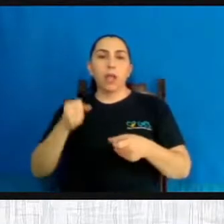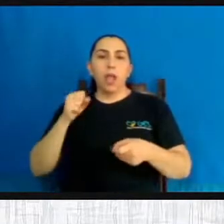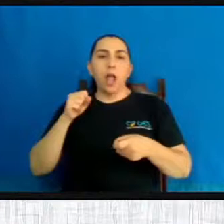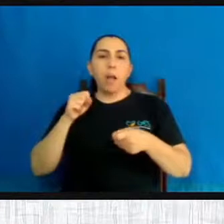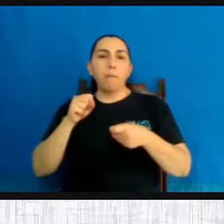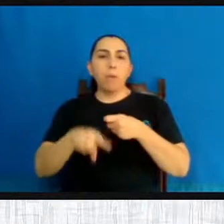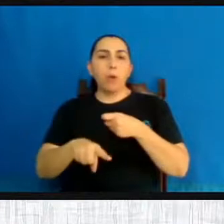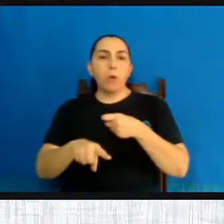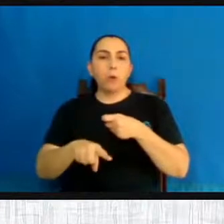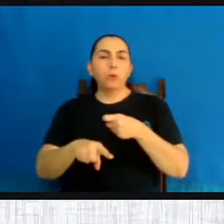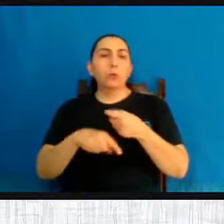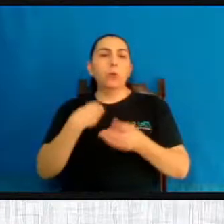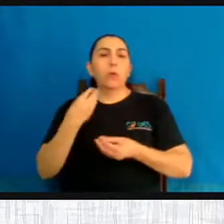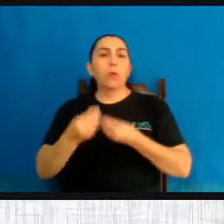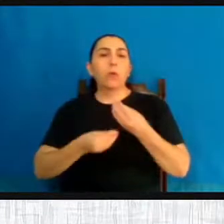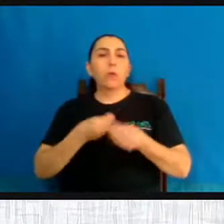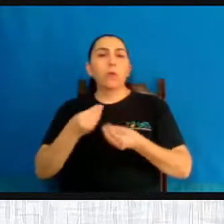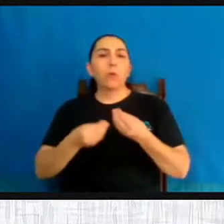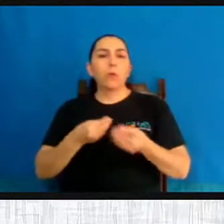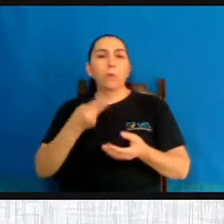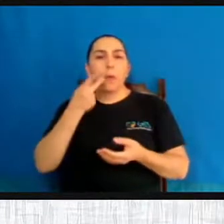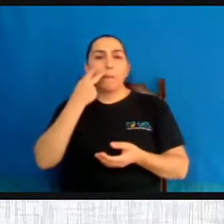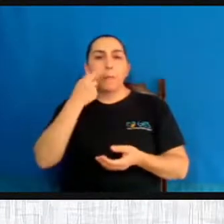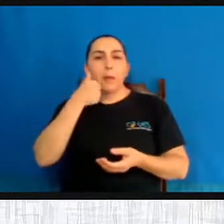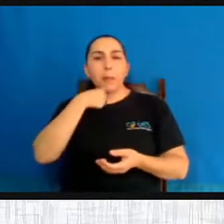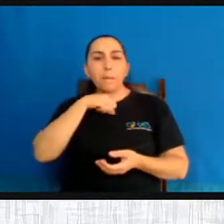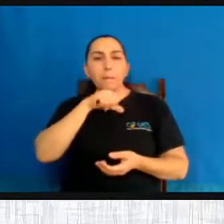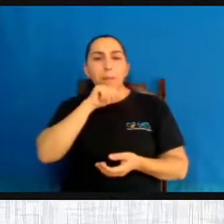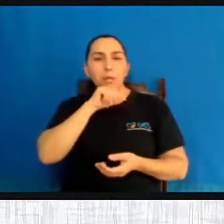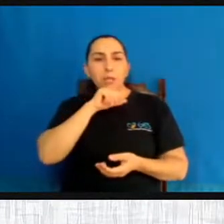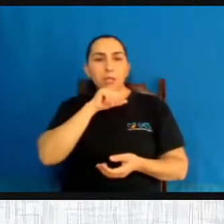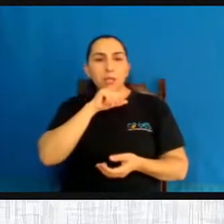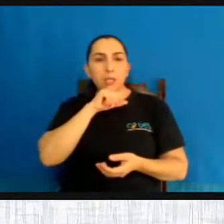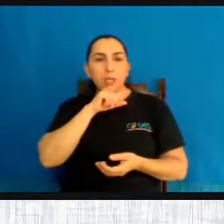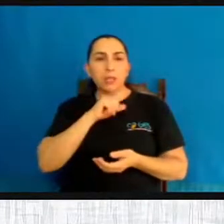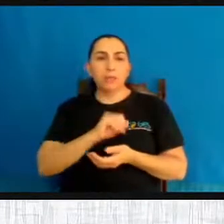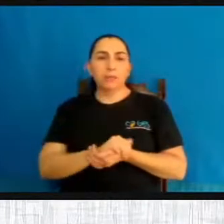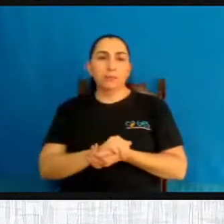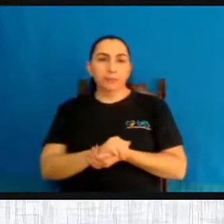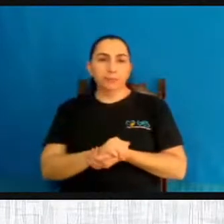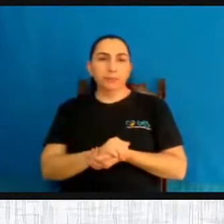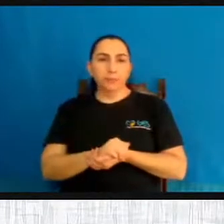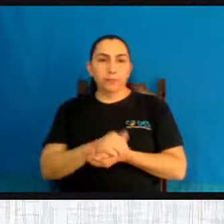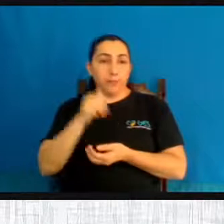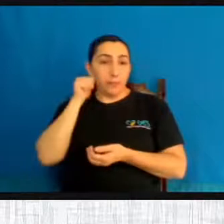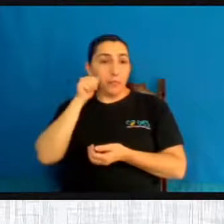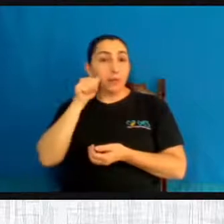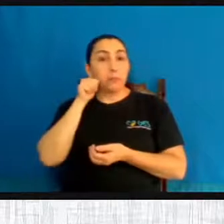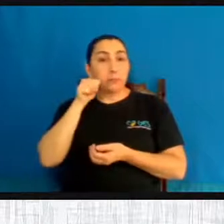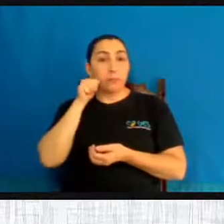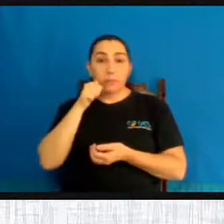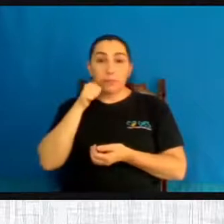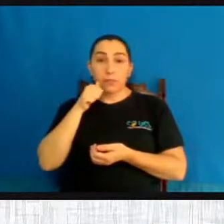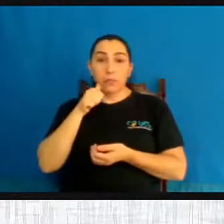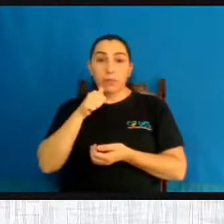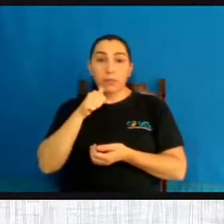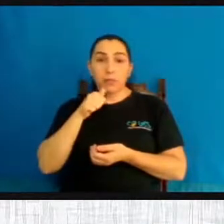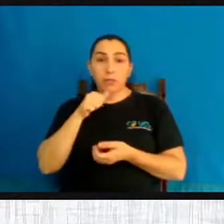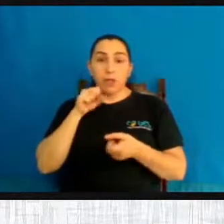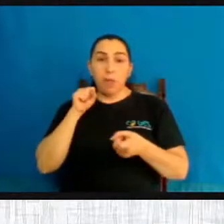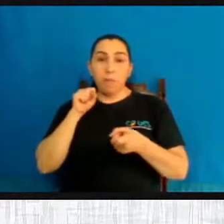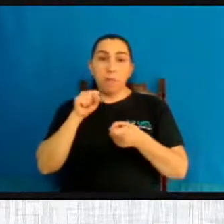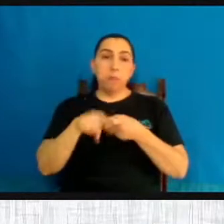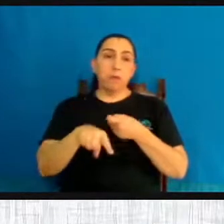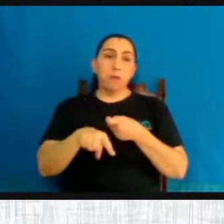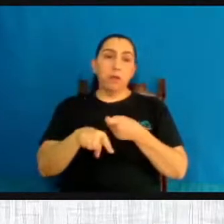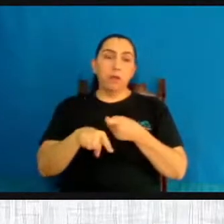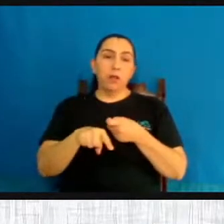você refere-se a pai e mãe que comete? Sim, a mulher normalmente não comete o aborto